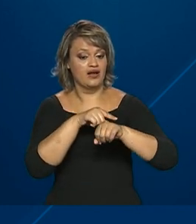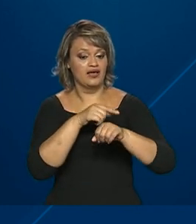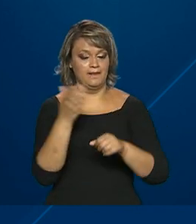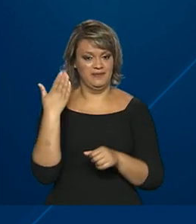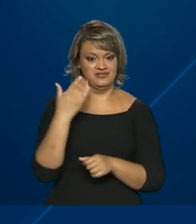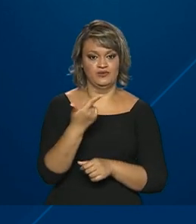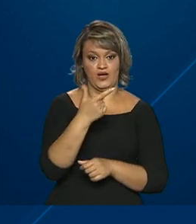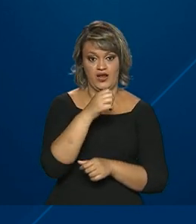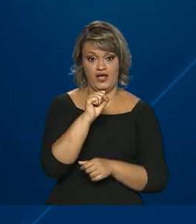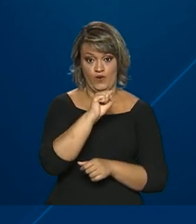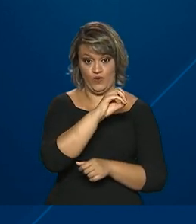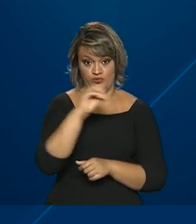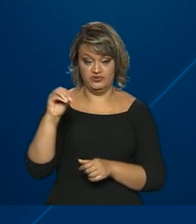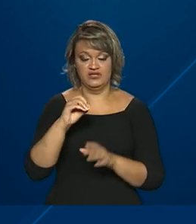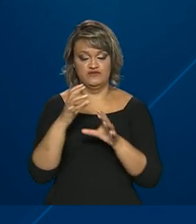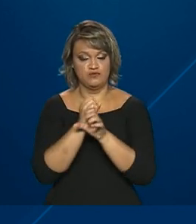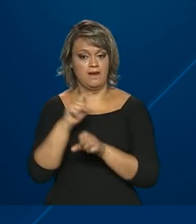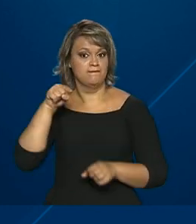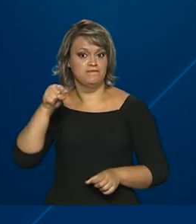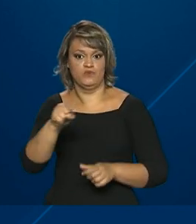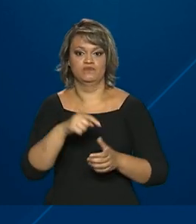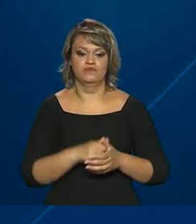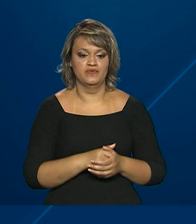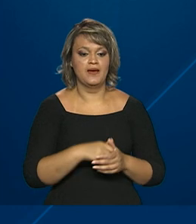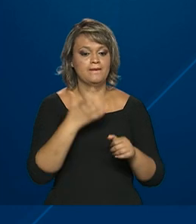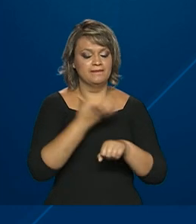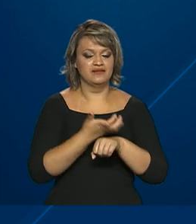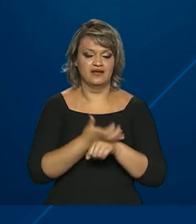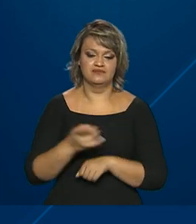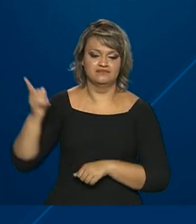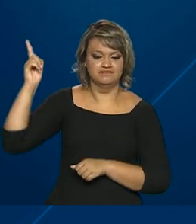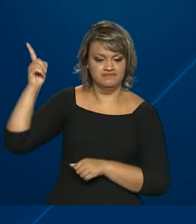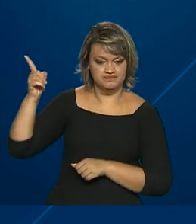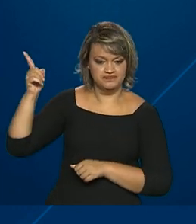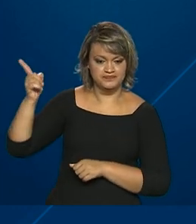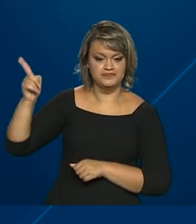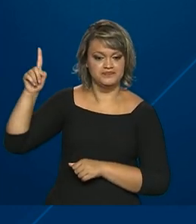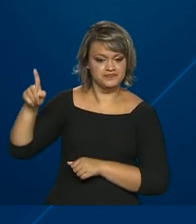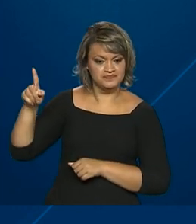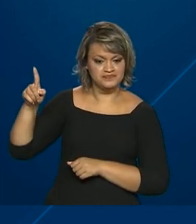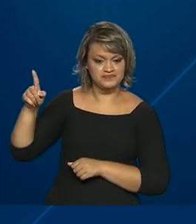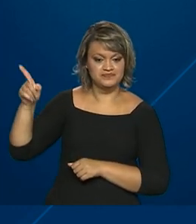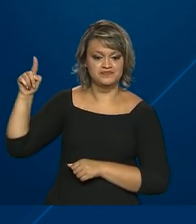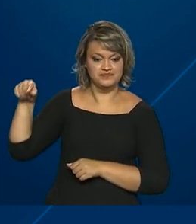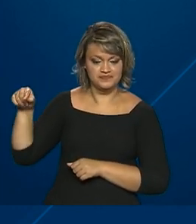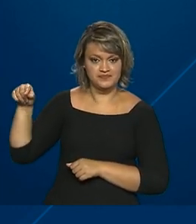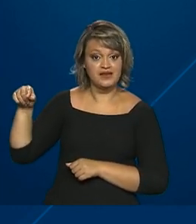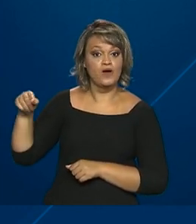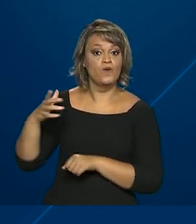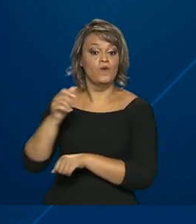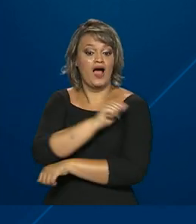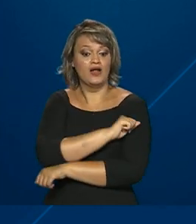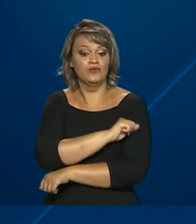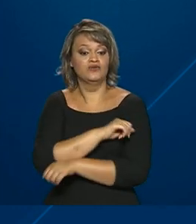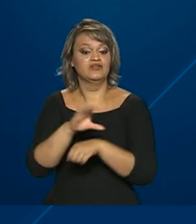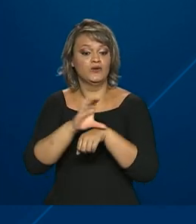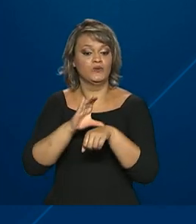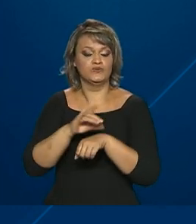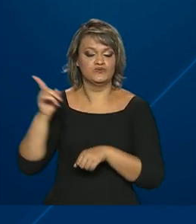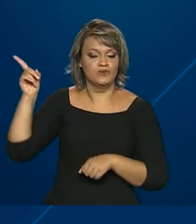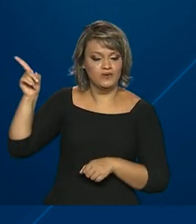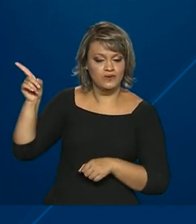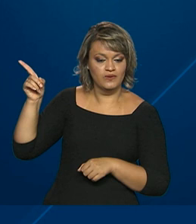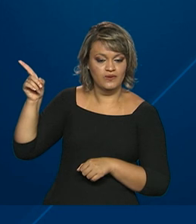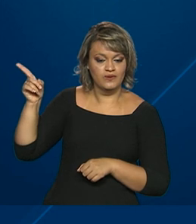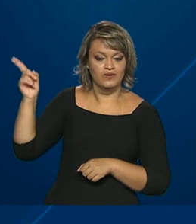800 para 1.000 horas. Além de matérias como português, matemática e história, os alunos vão participar de cursos técnicos